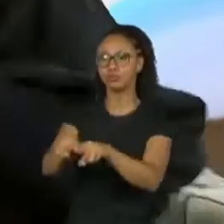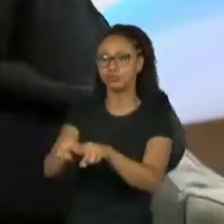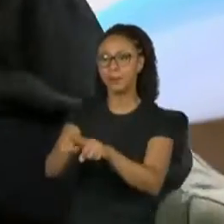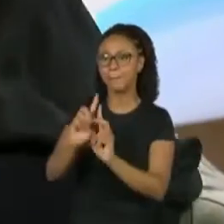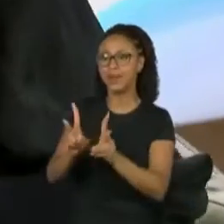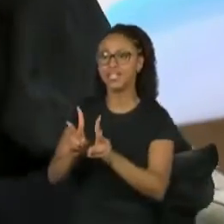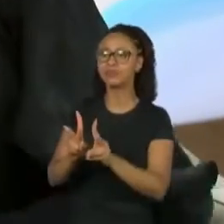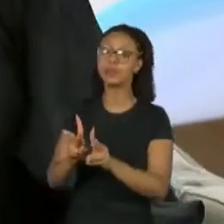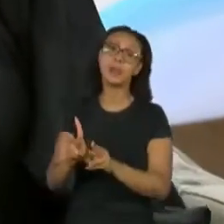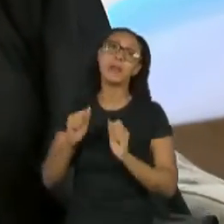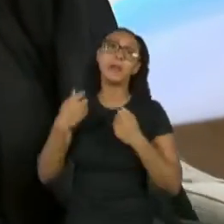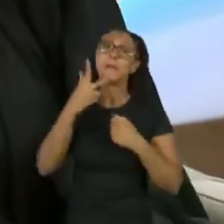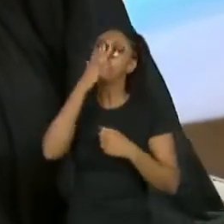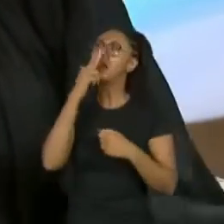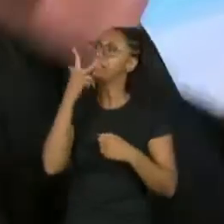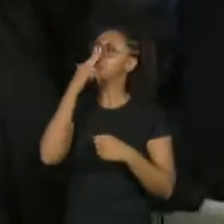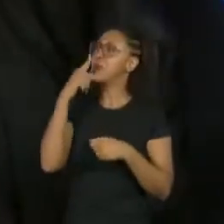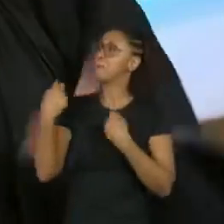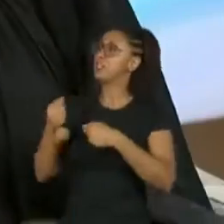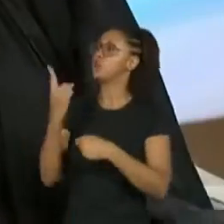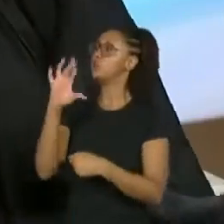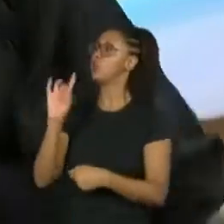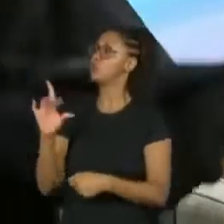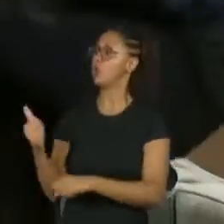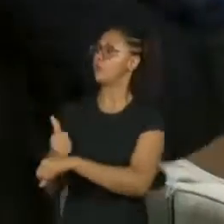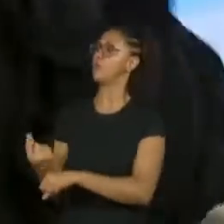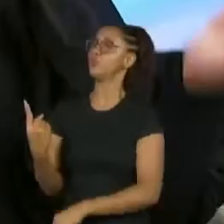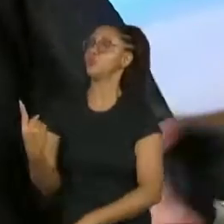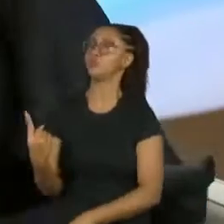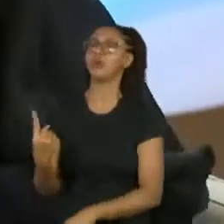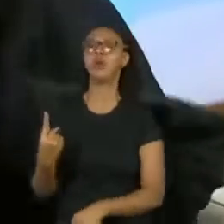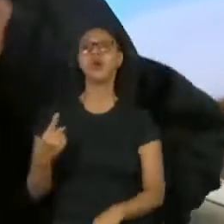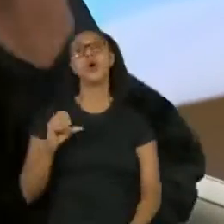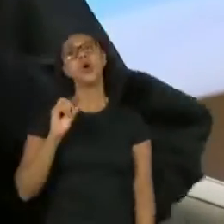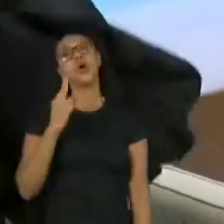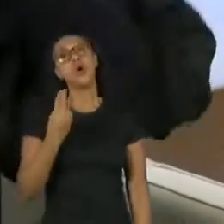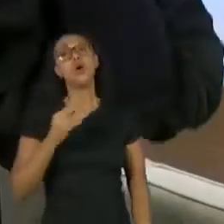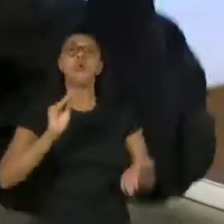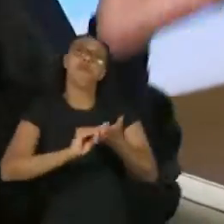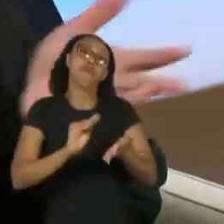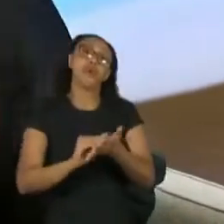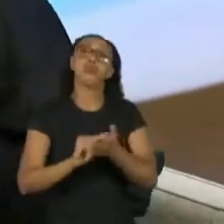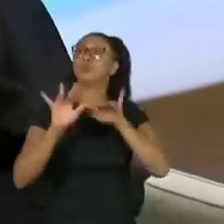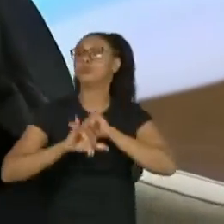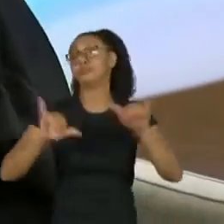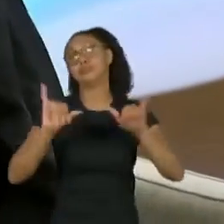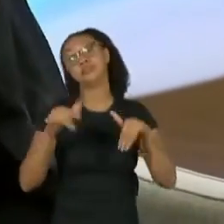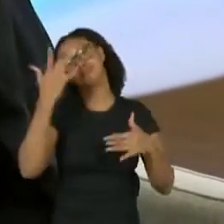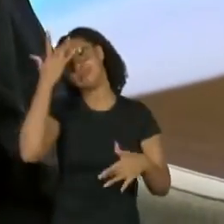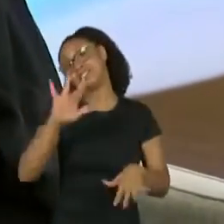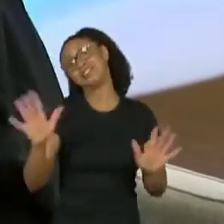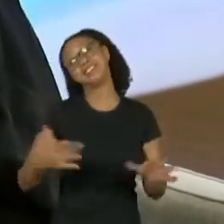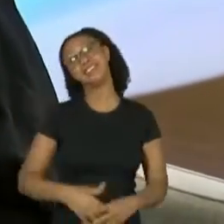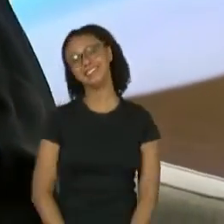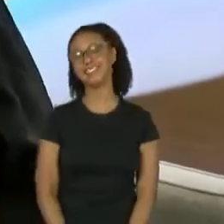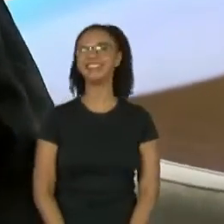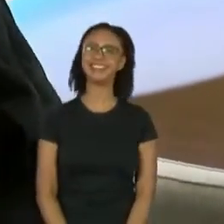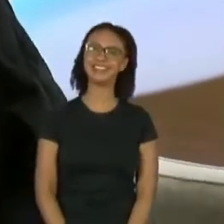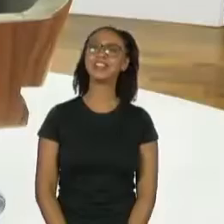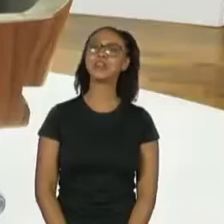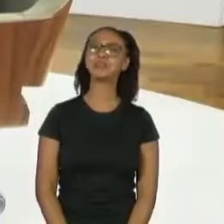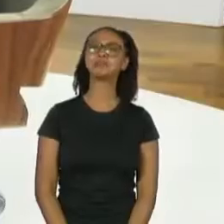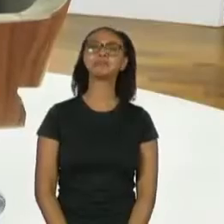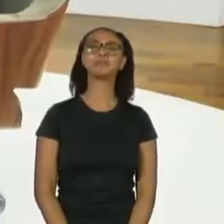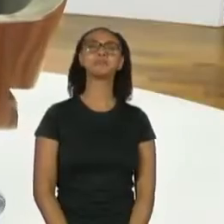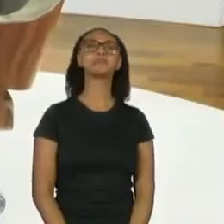acham que você tem que ser uma coisa só, sei lá. Ou eu fui mal divulgada como cantor, alguma coisa. Não sei. Falando nisso, Zezé,